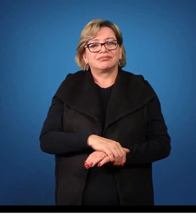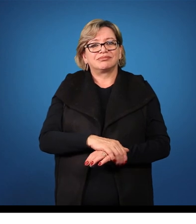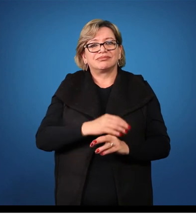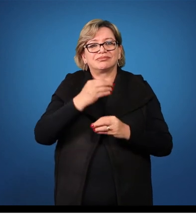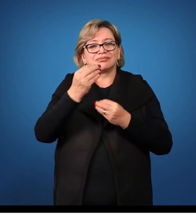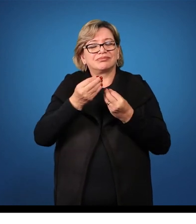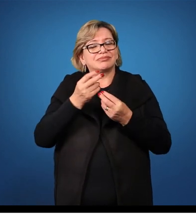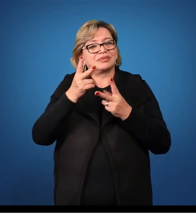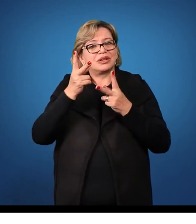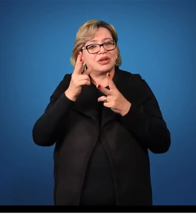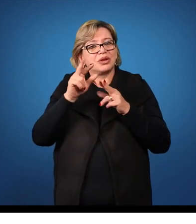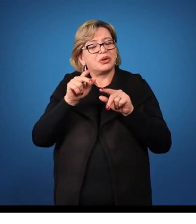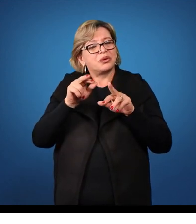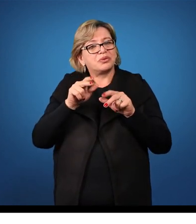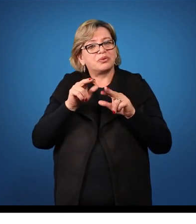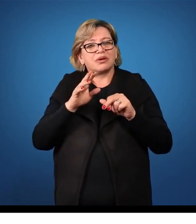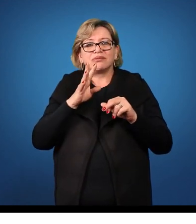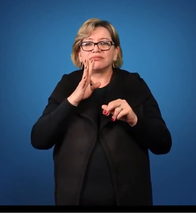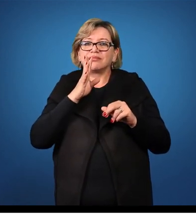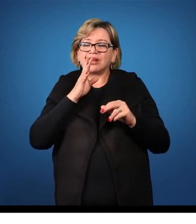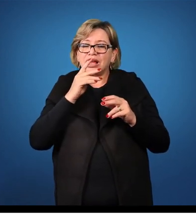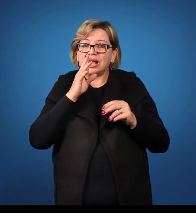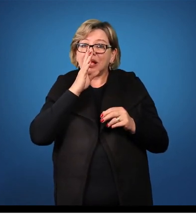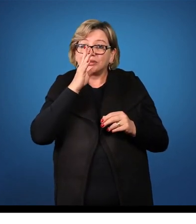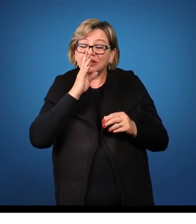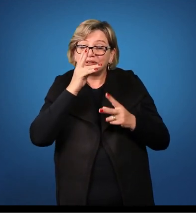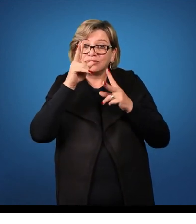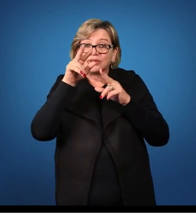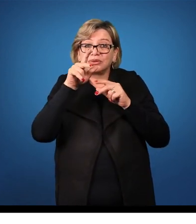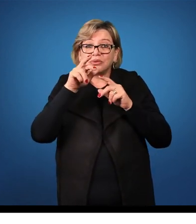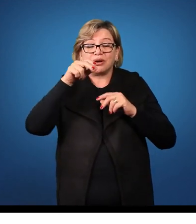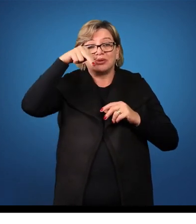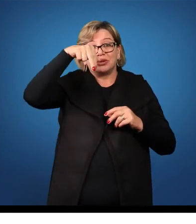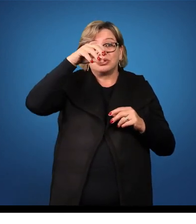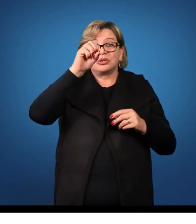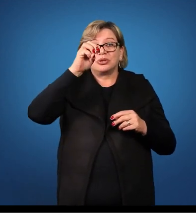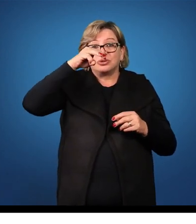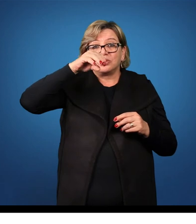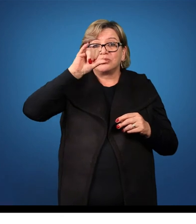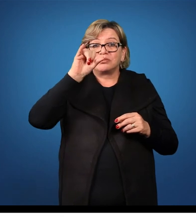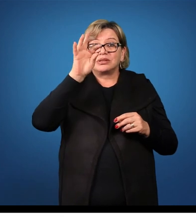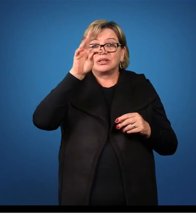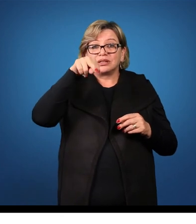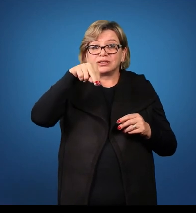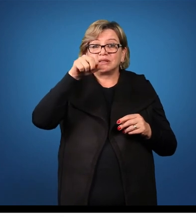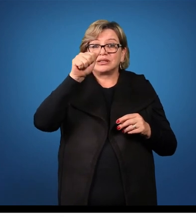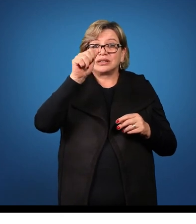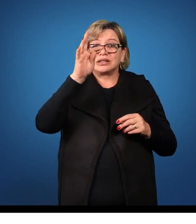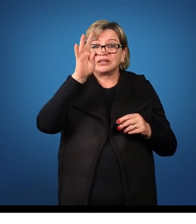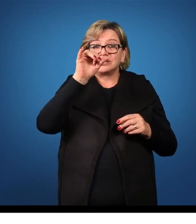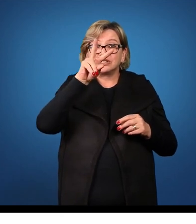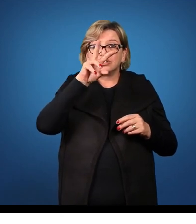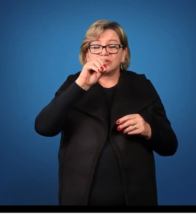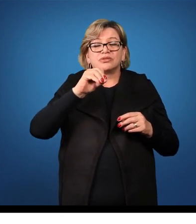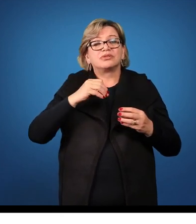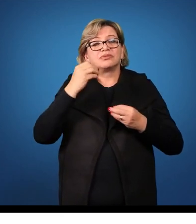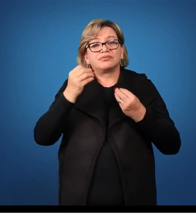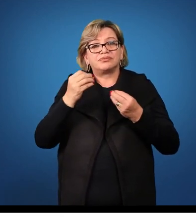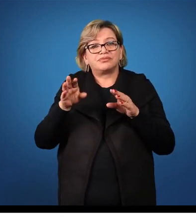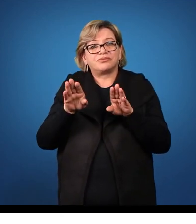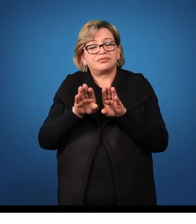Igual, acusativo igual ao nominativo. Vocativo, também igual